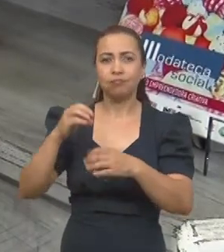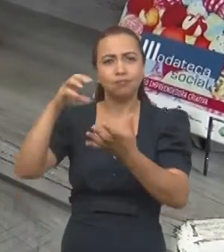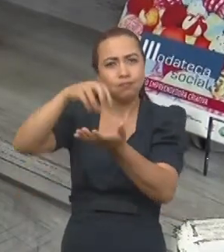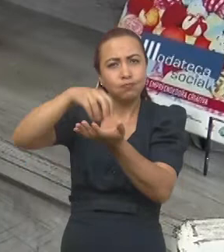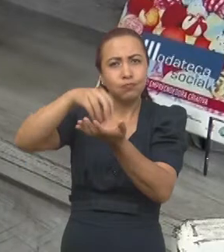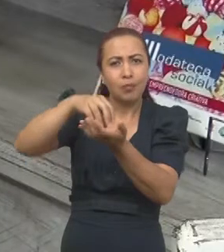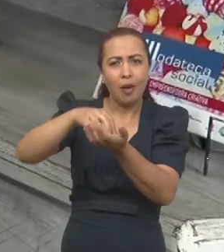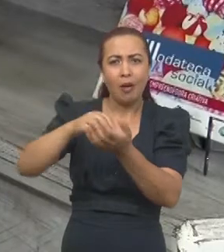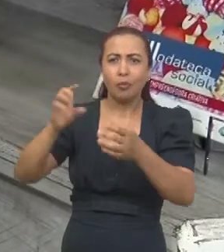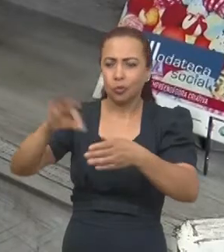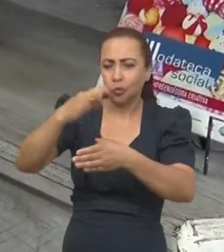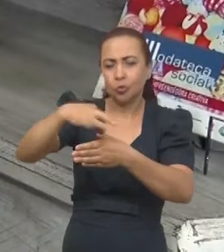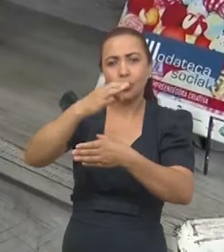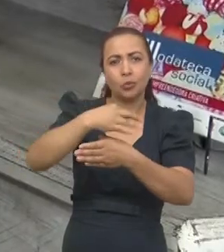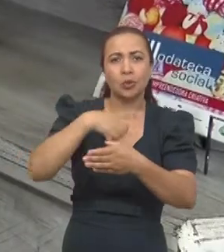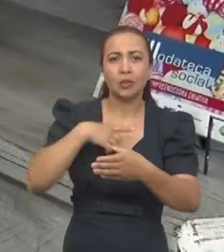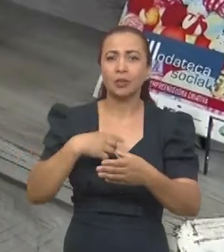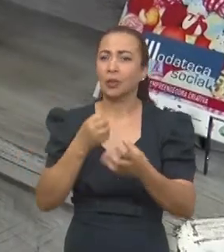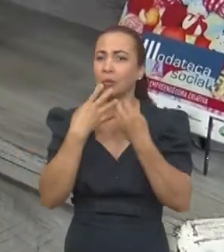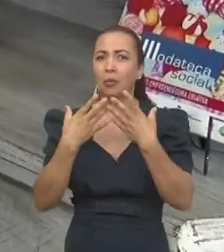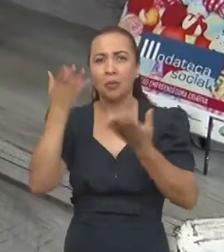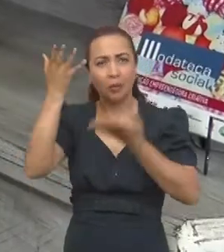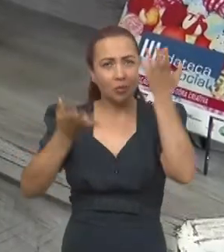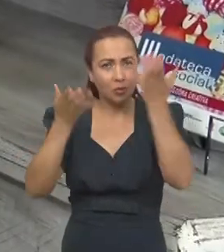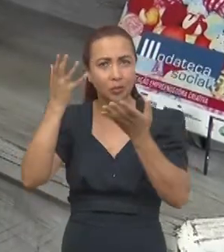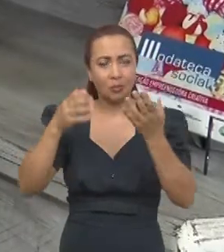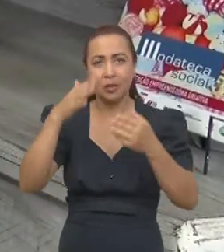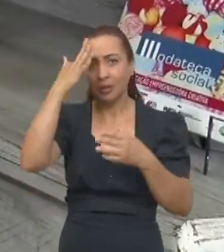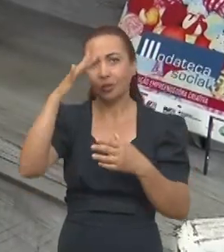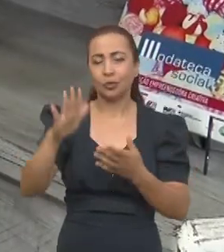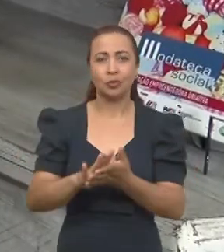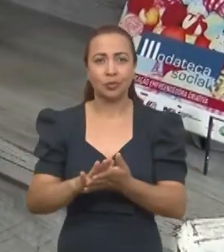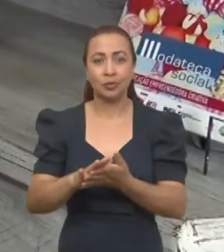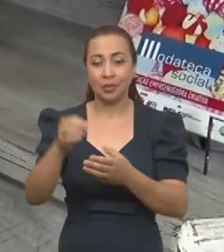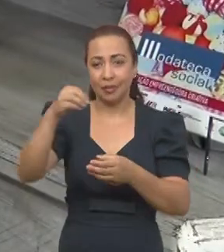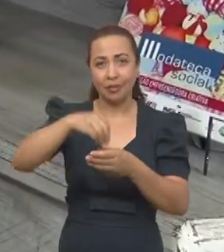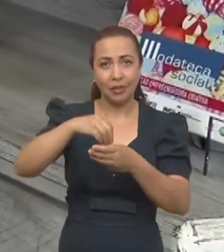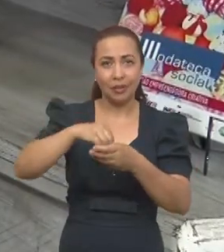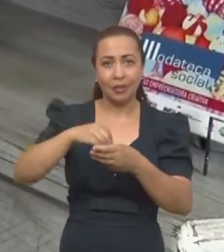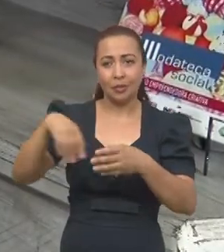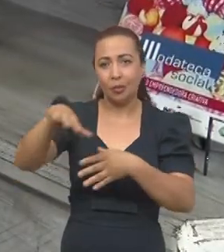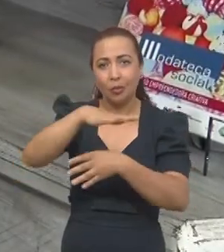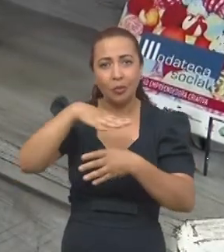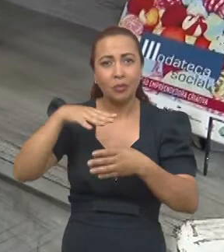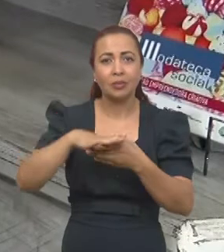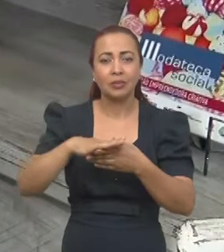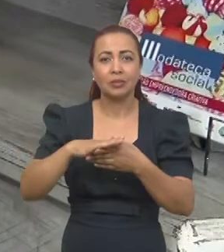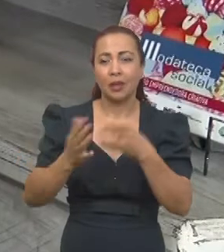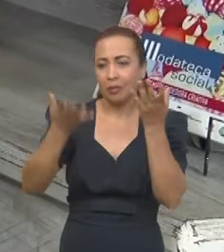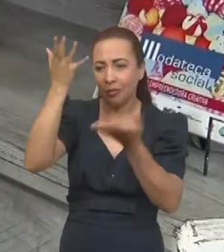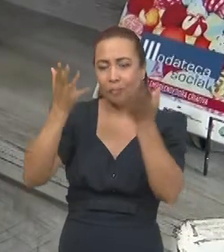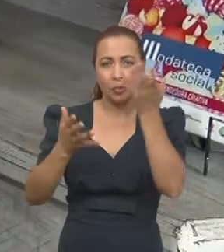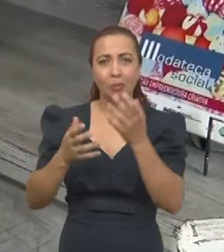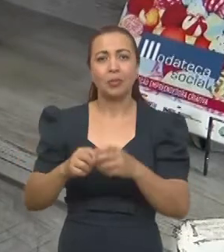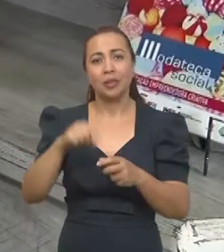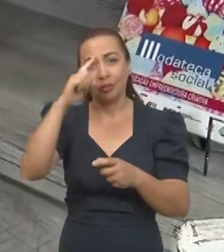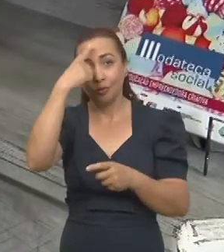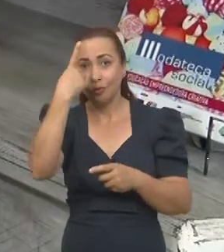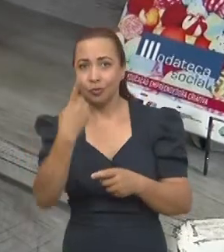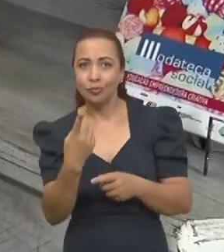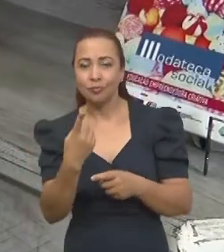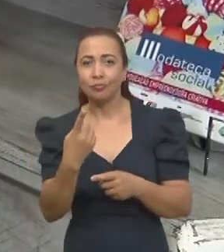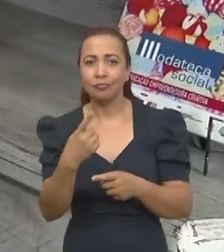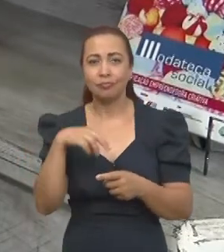um dom, uma inclinação para a economia criativa. Então, dentro desse contexto da economia criativa, nós